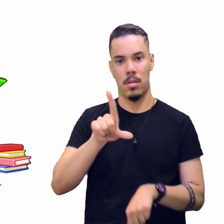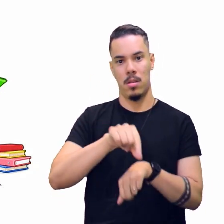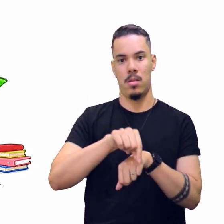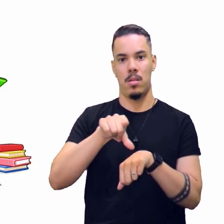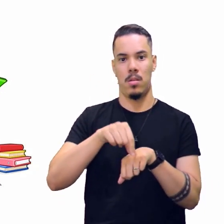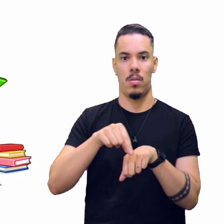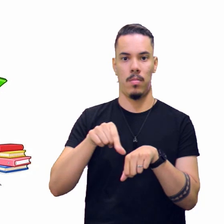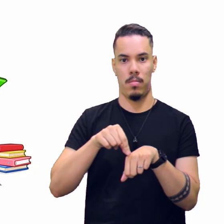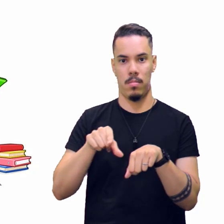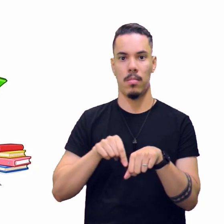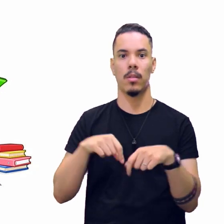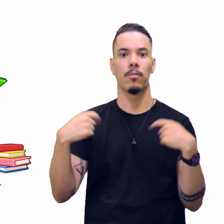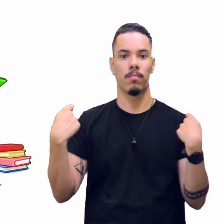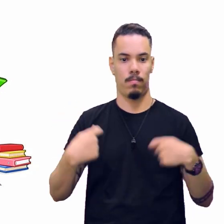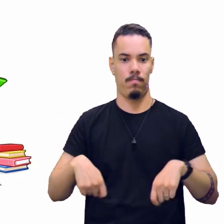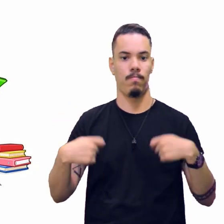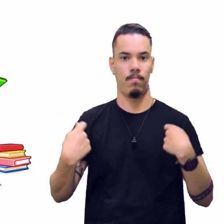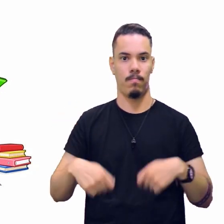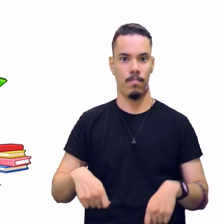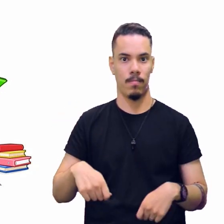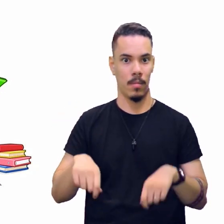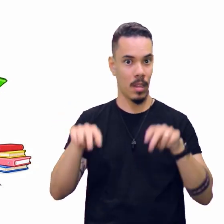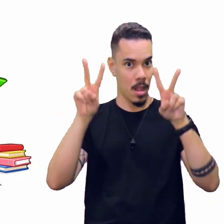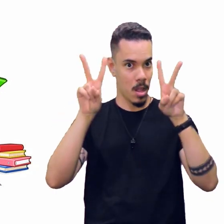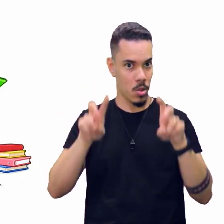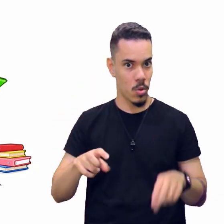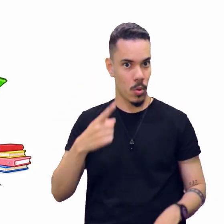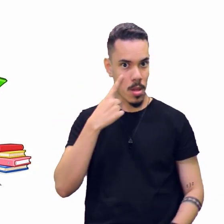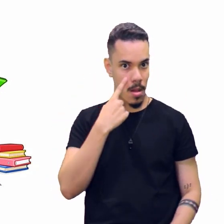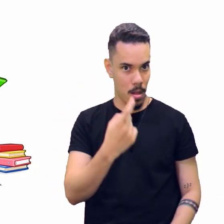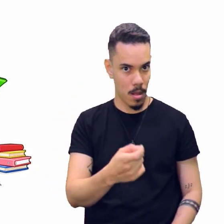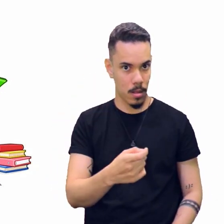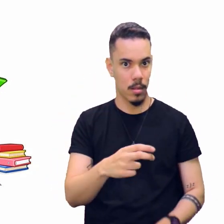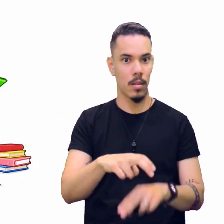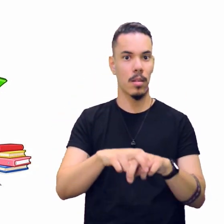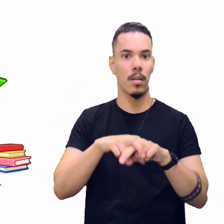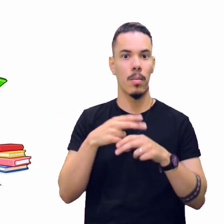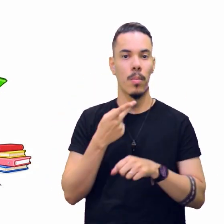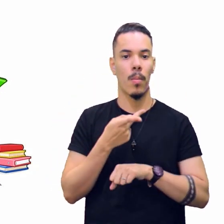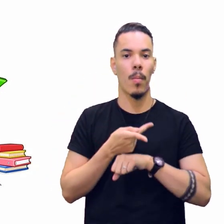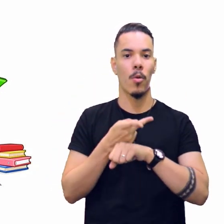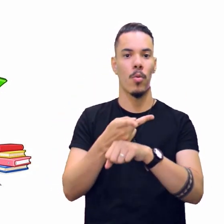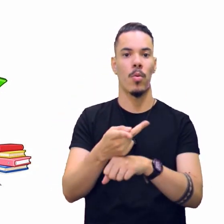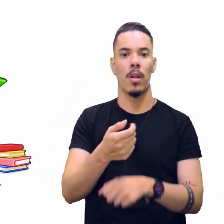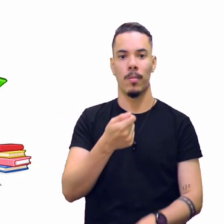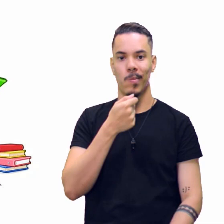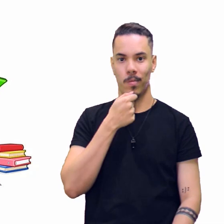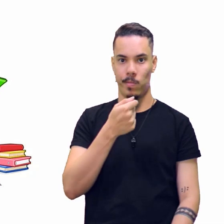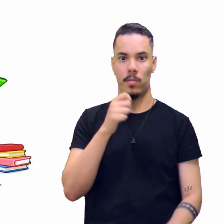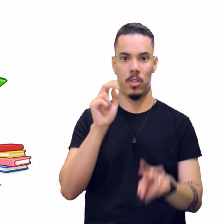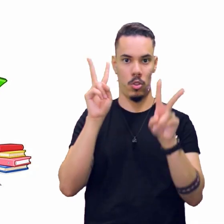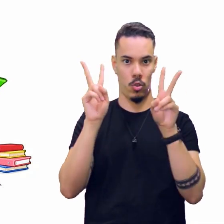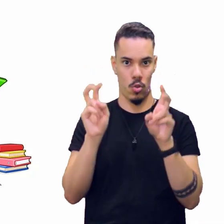Argumentos. Este assunto te interessa? Então, procure reportagens sobre esse assunto.